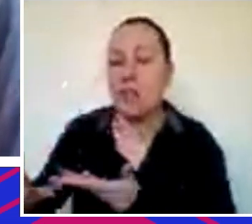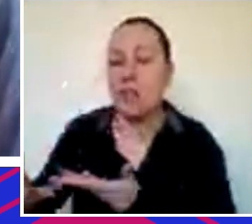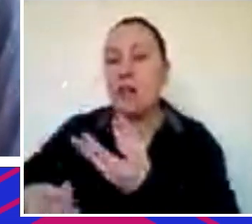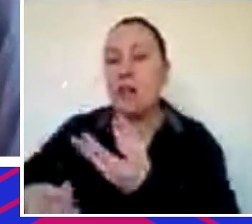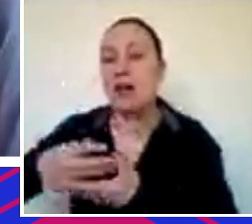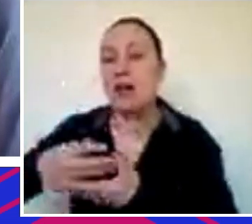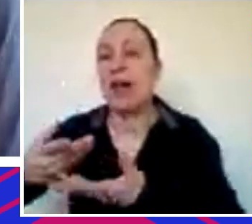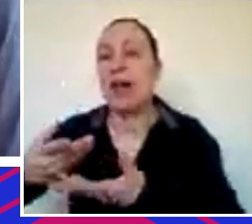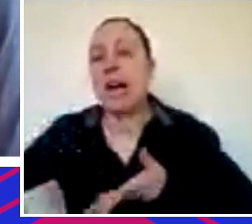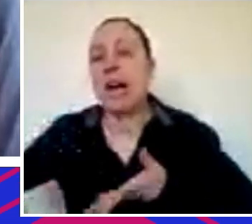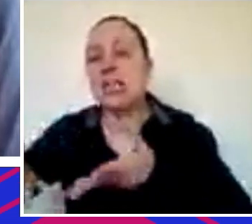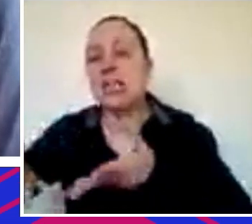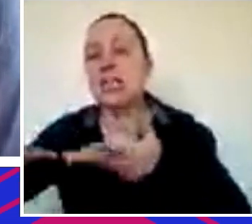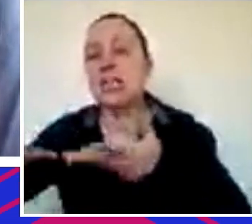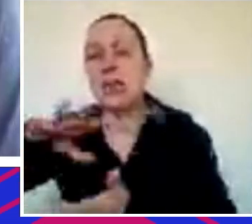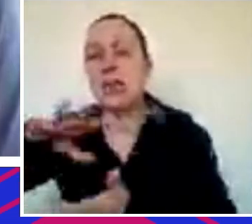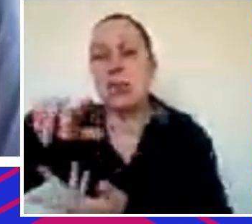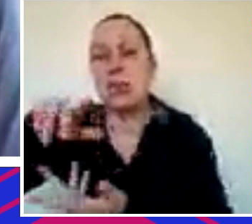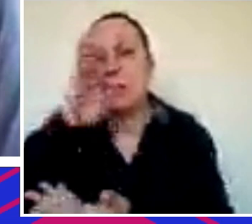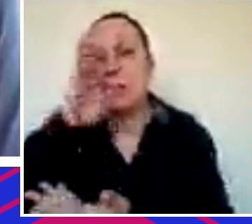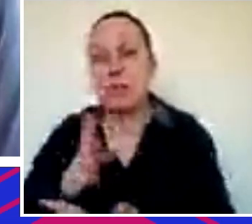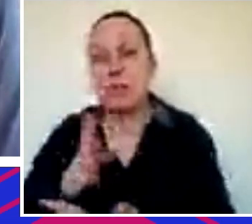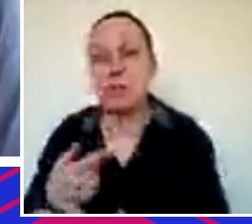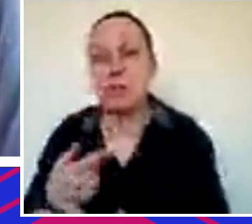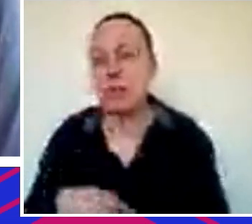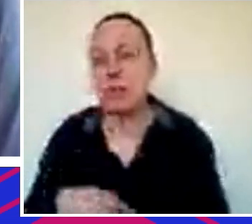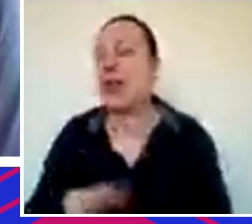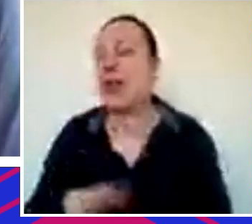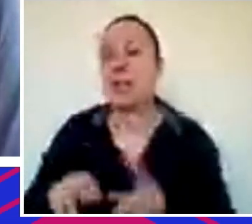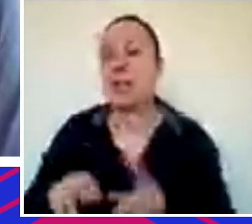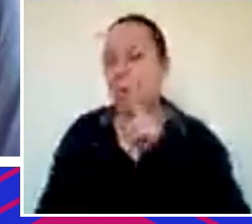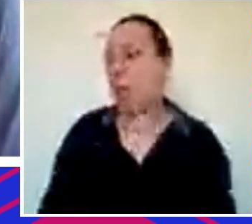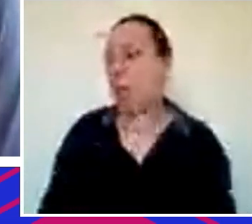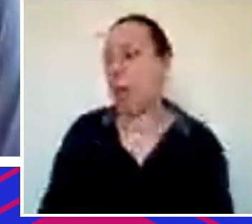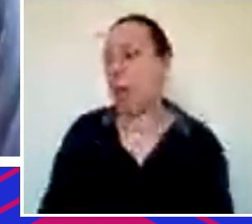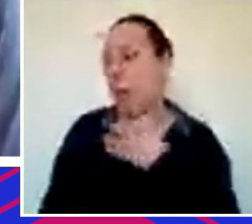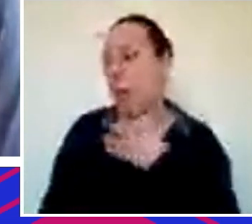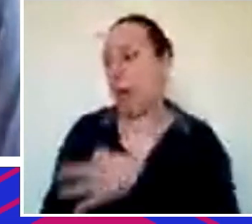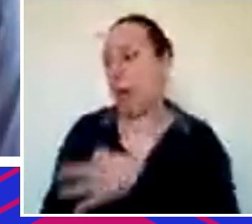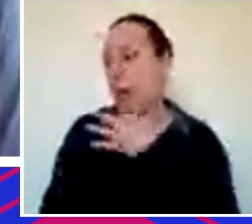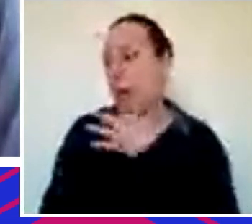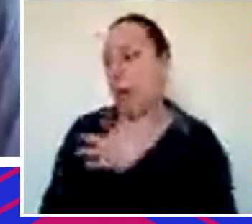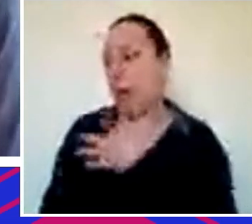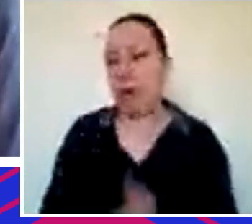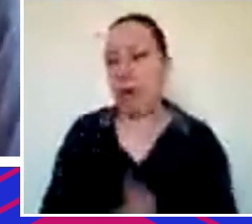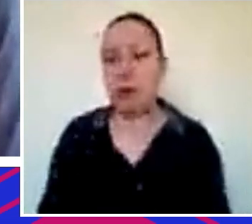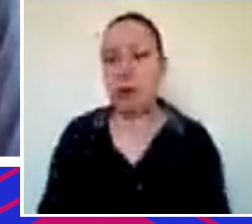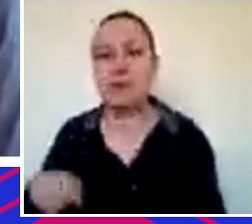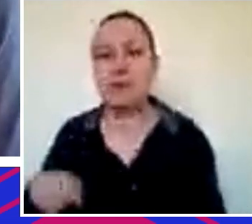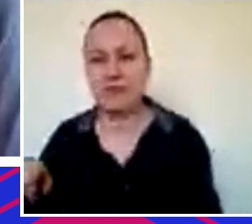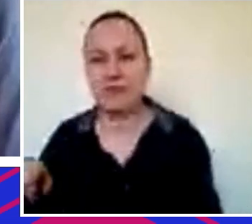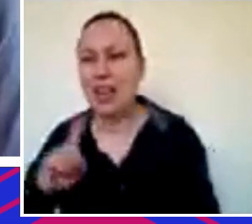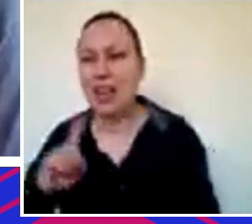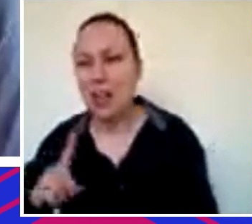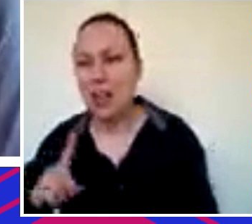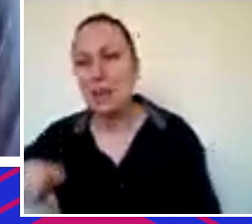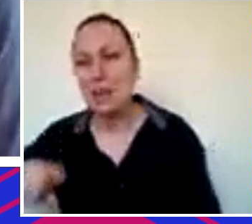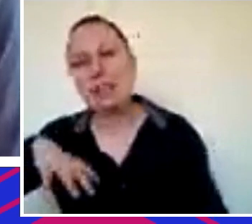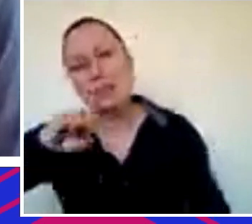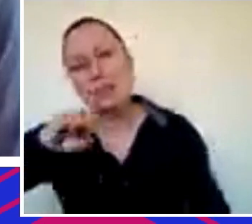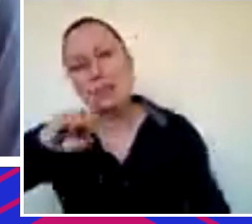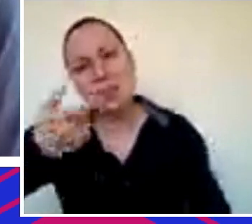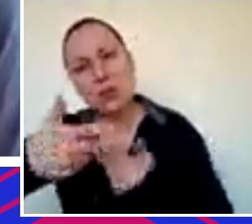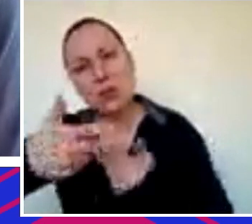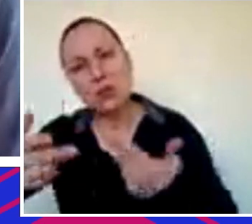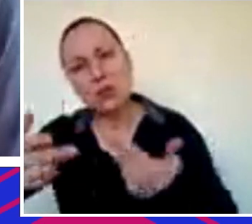a gente deixar de ser o cara que fica olhando e criticando e ser o cara que está fazendo a mudança as pessoas as mulheres os homens todas as raças religiões e cores